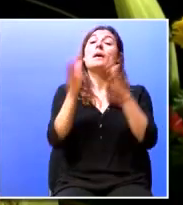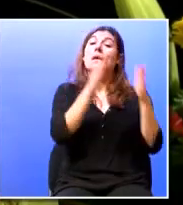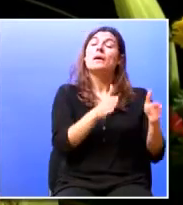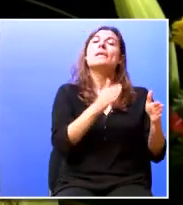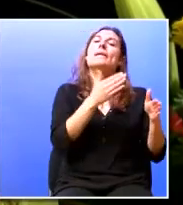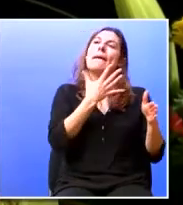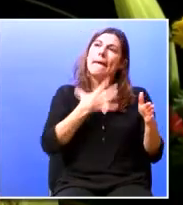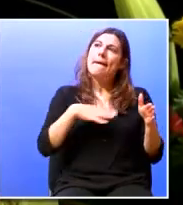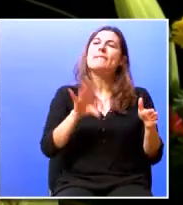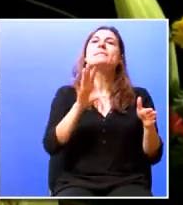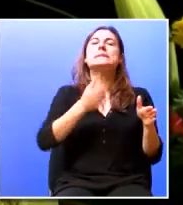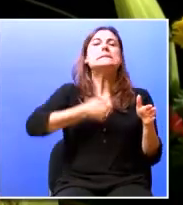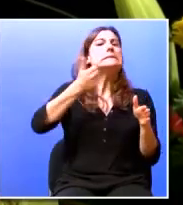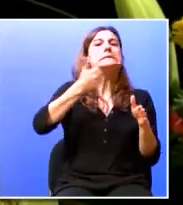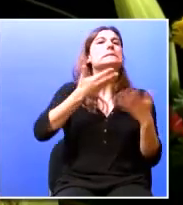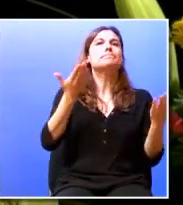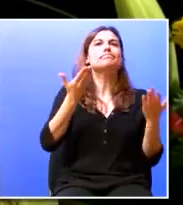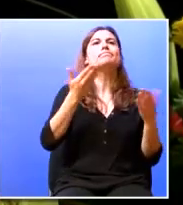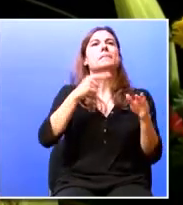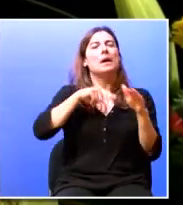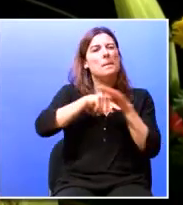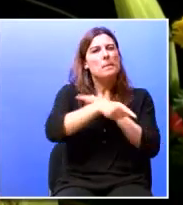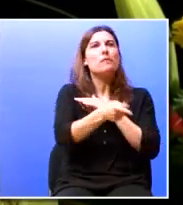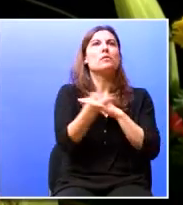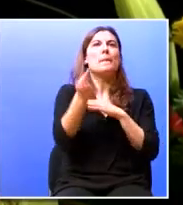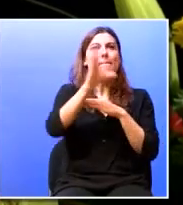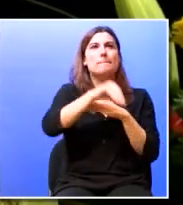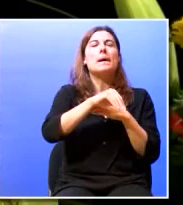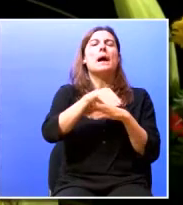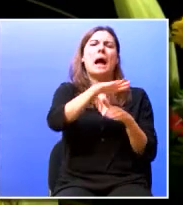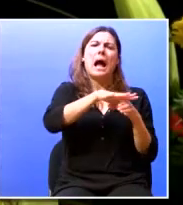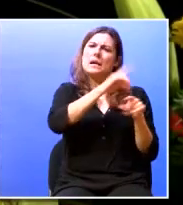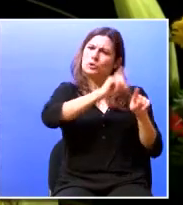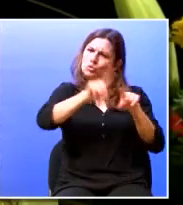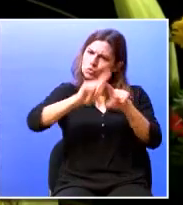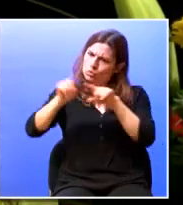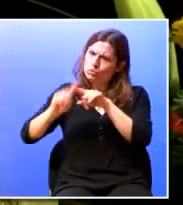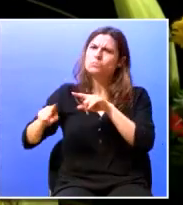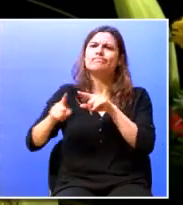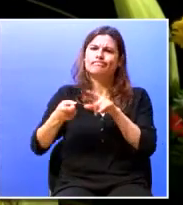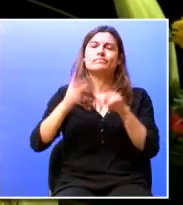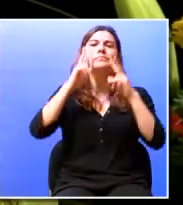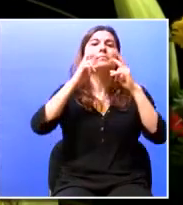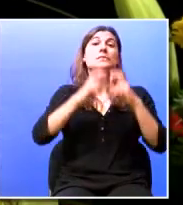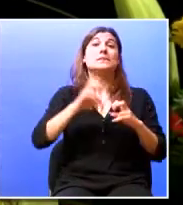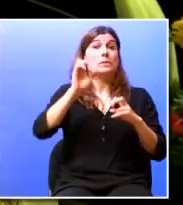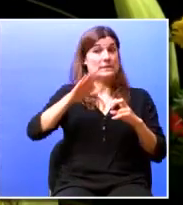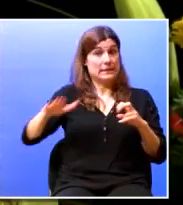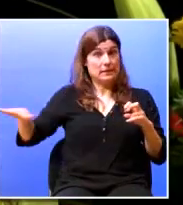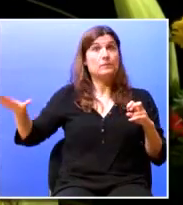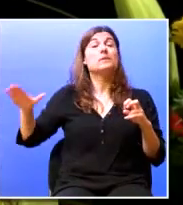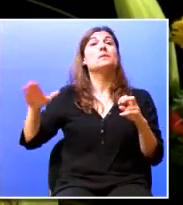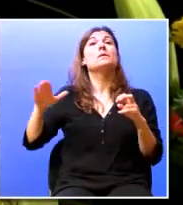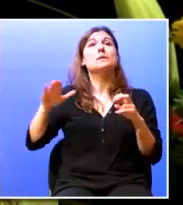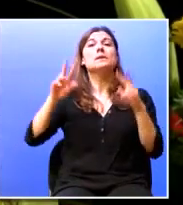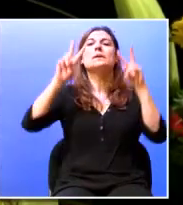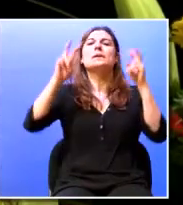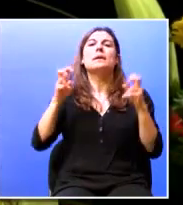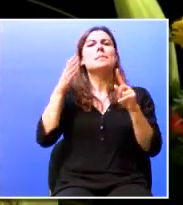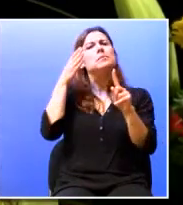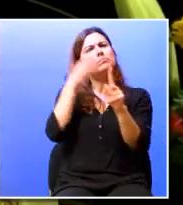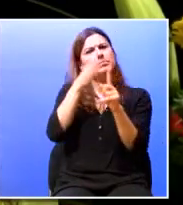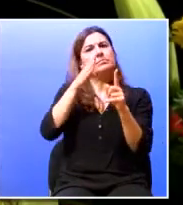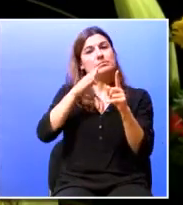simultaneamente procura aprofundar em várias áreas a investigação científica sobre estas